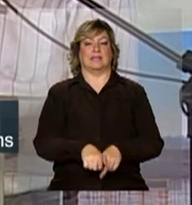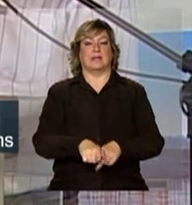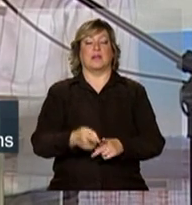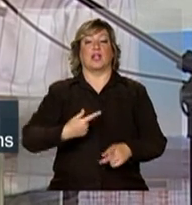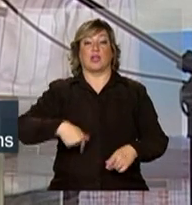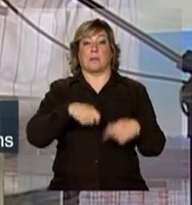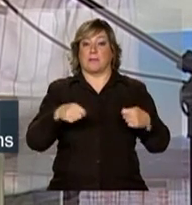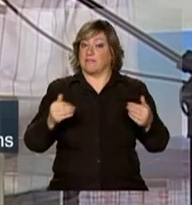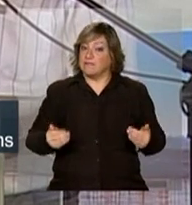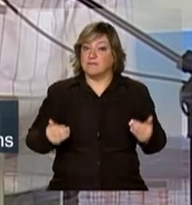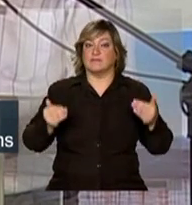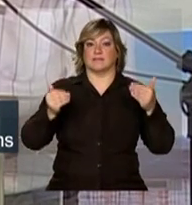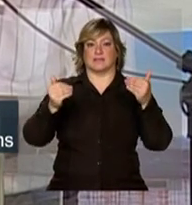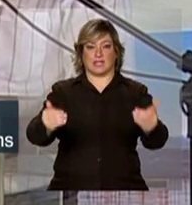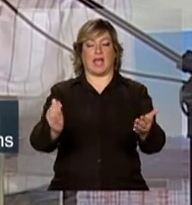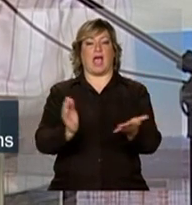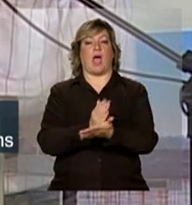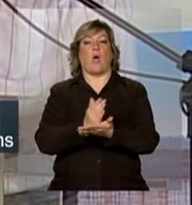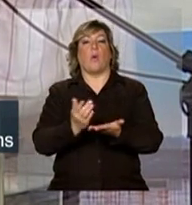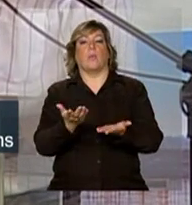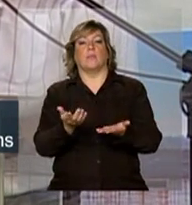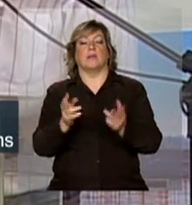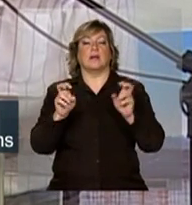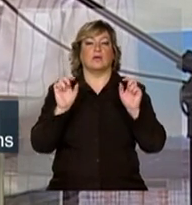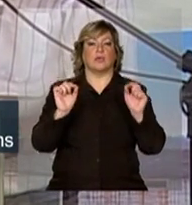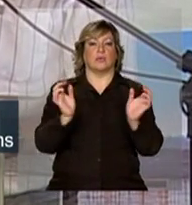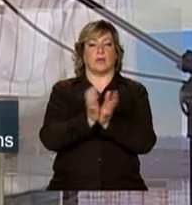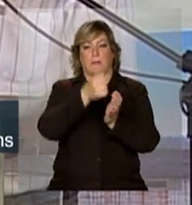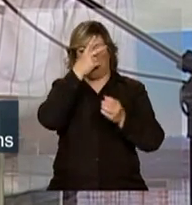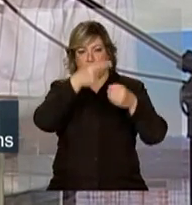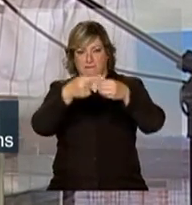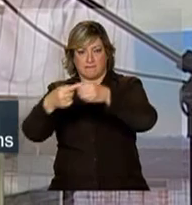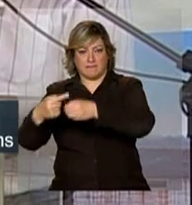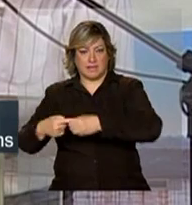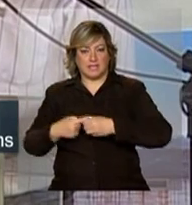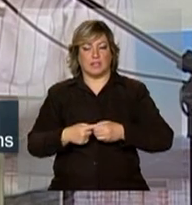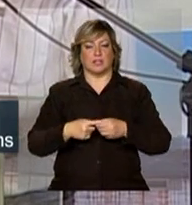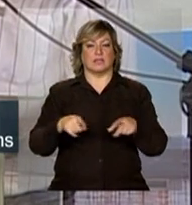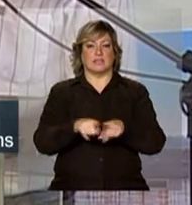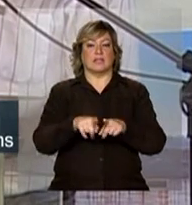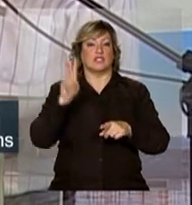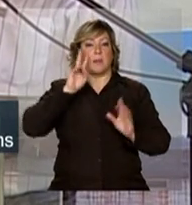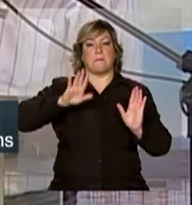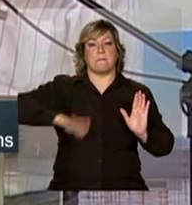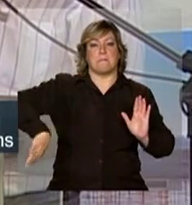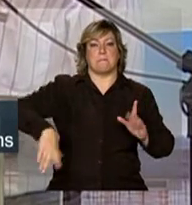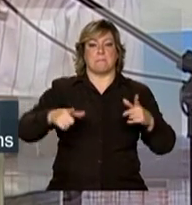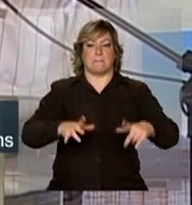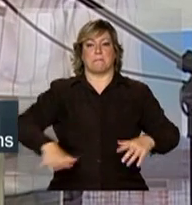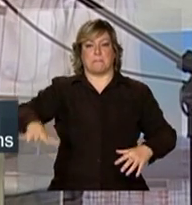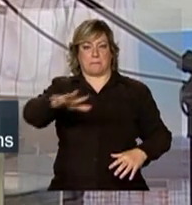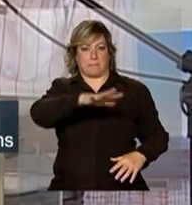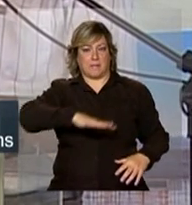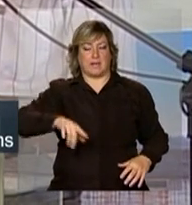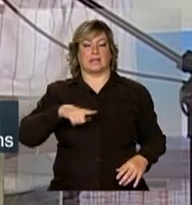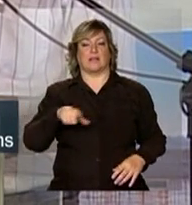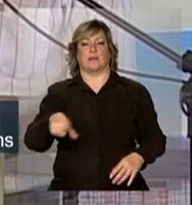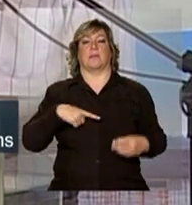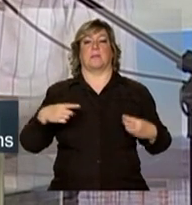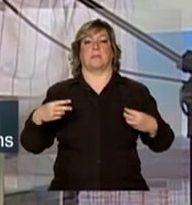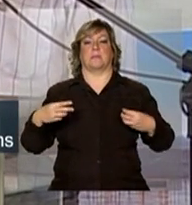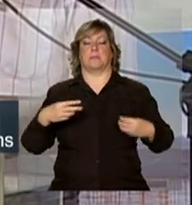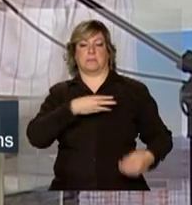a gente precisa avançar algumas questões em relação com os prefeitos, com as prefeituras, em relação às praias, e que tem o ministro de Turismo,